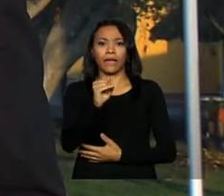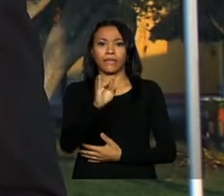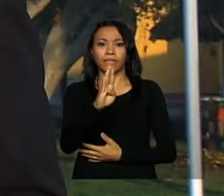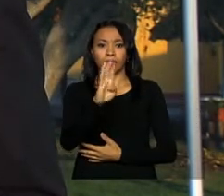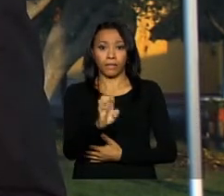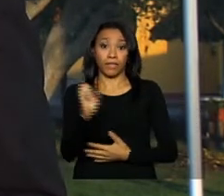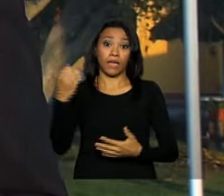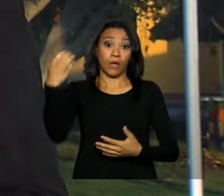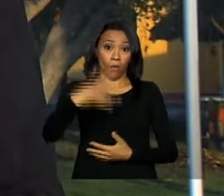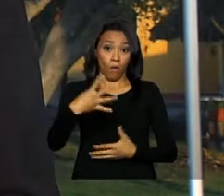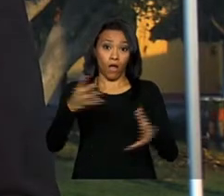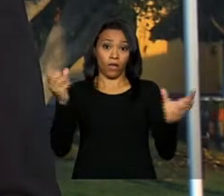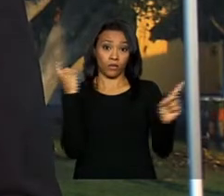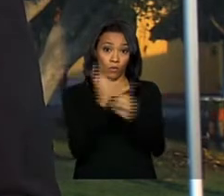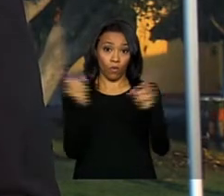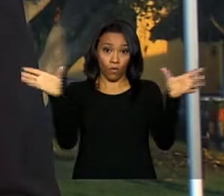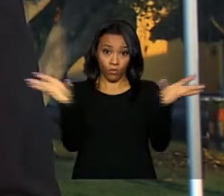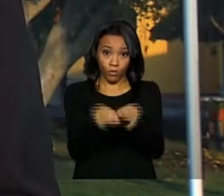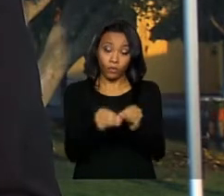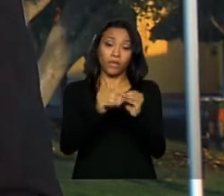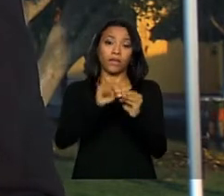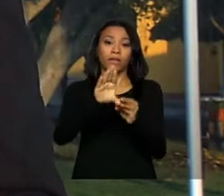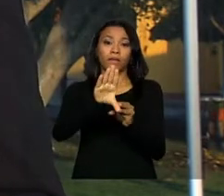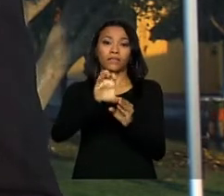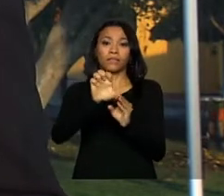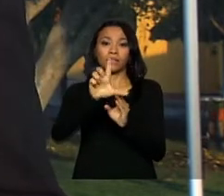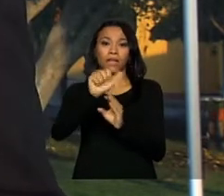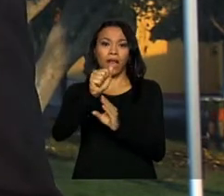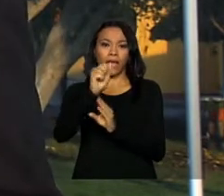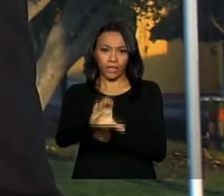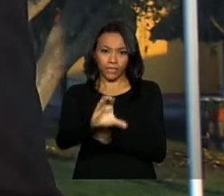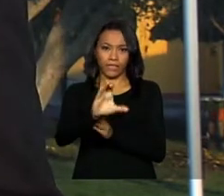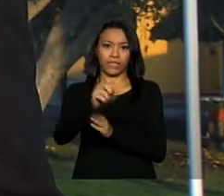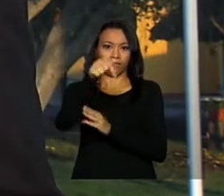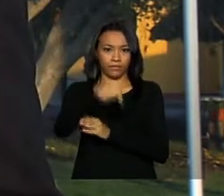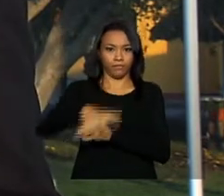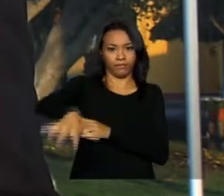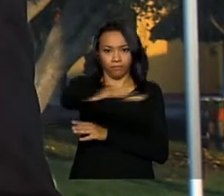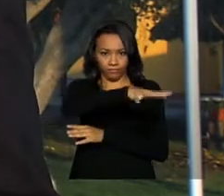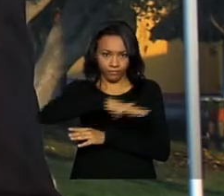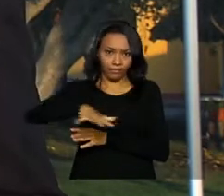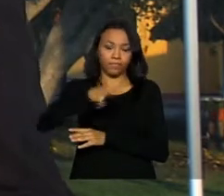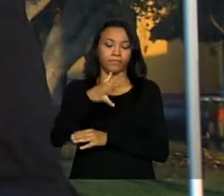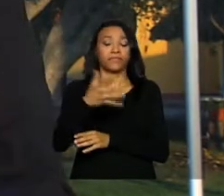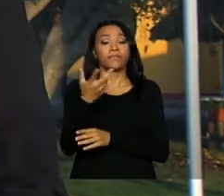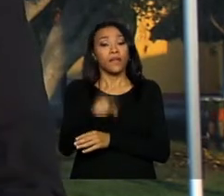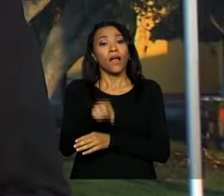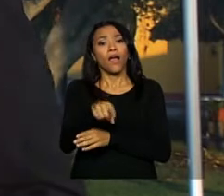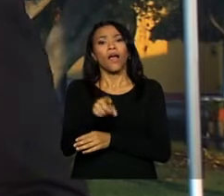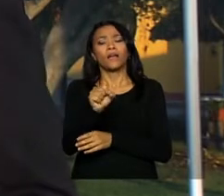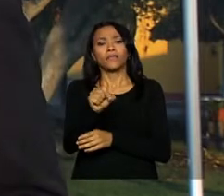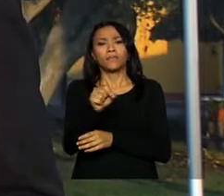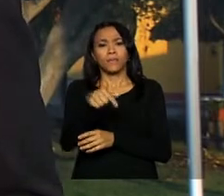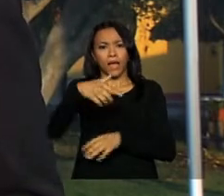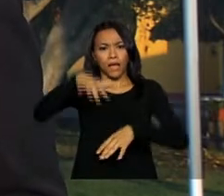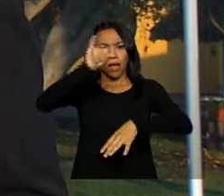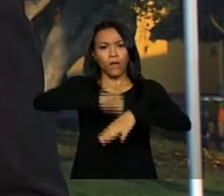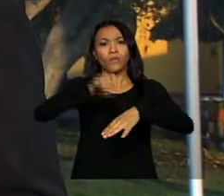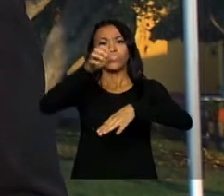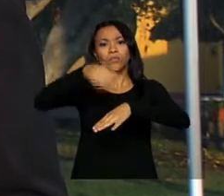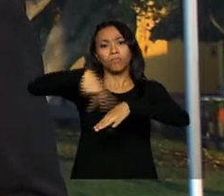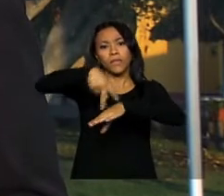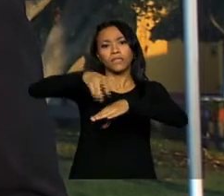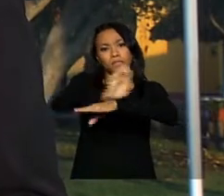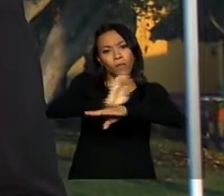da CELAC vai ser encerrada nesta quarta-feira aqui na sede da Unasul, a União de Nações Sul-Americanas, nos arredores de Quito, no Equador,